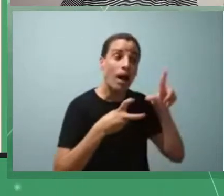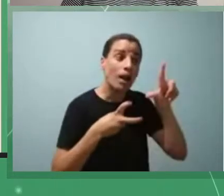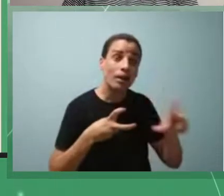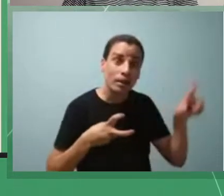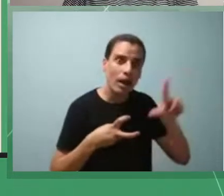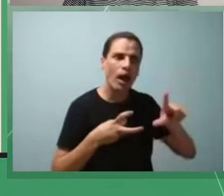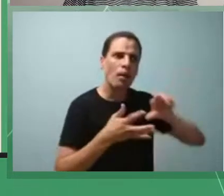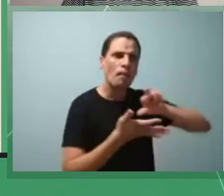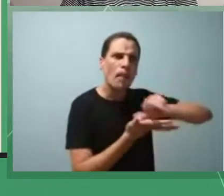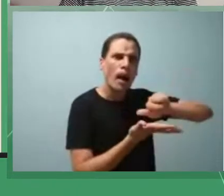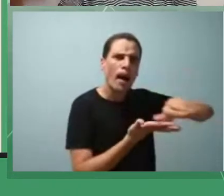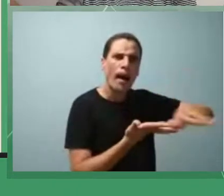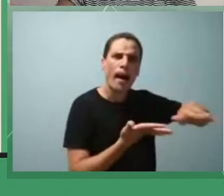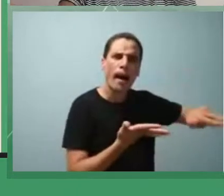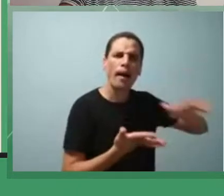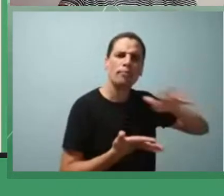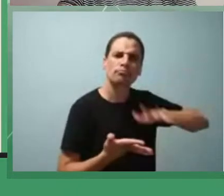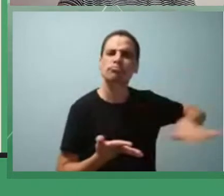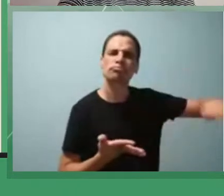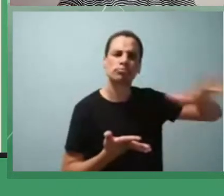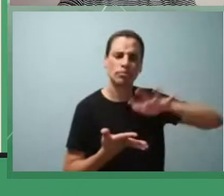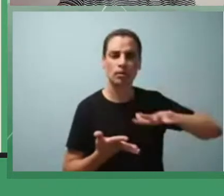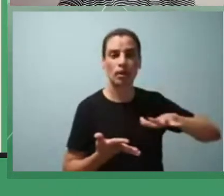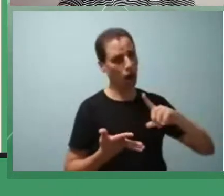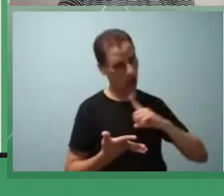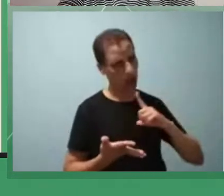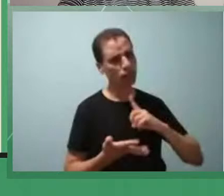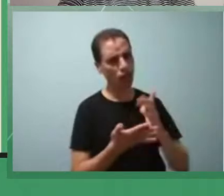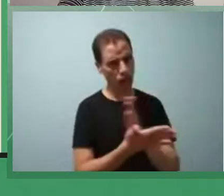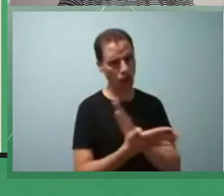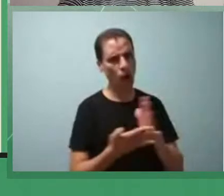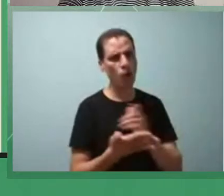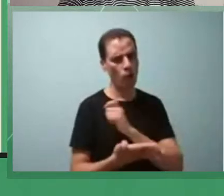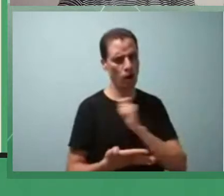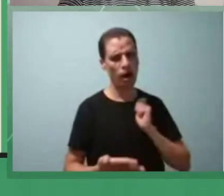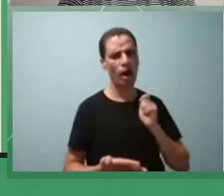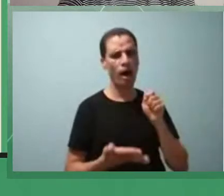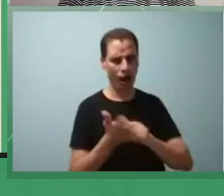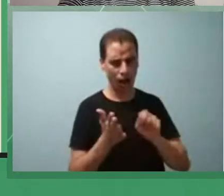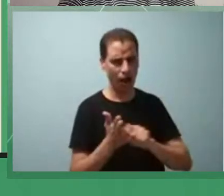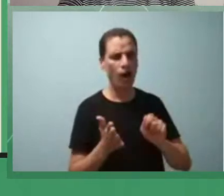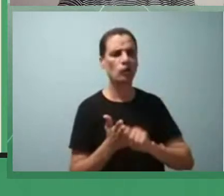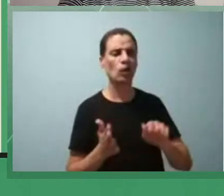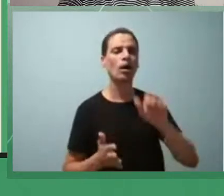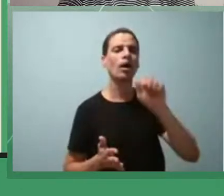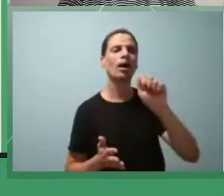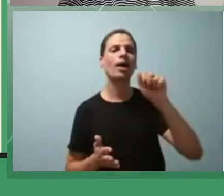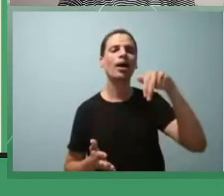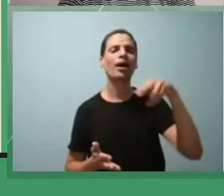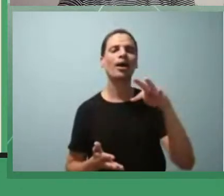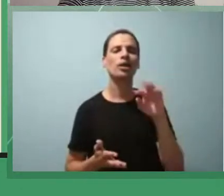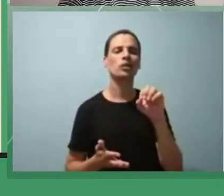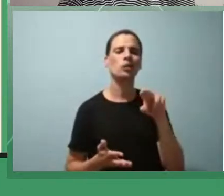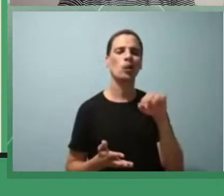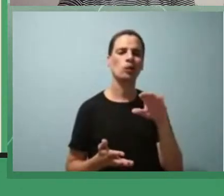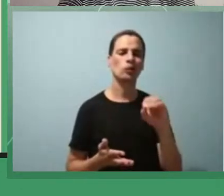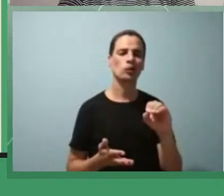e aqui a gente apresenta alguns autores como o Antônio Cândido quando ele fala sobre